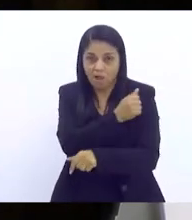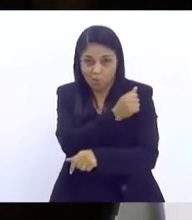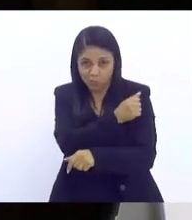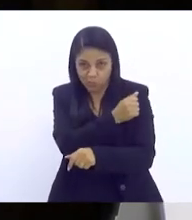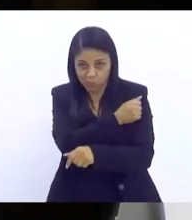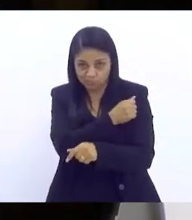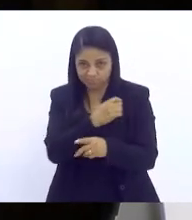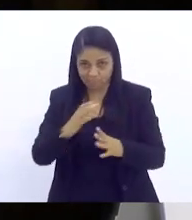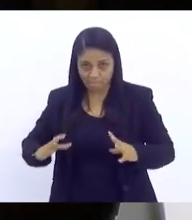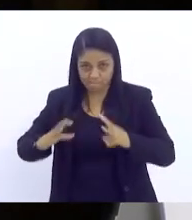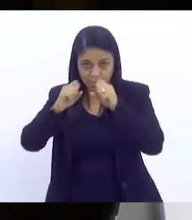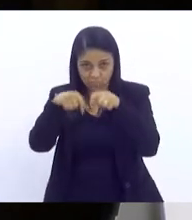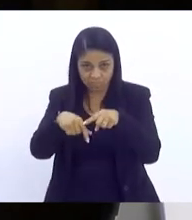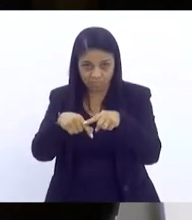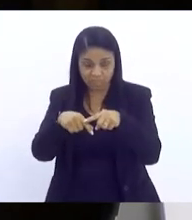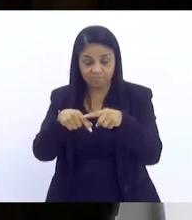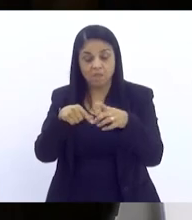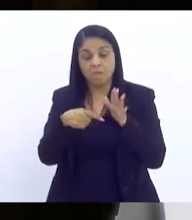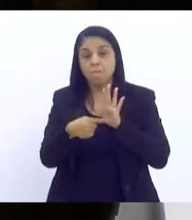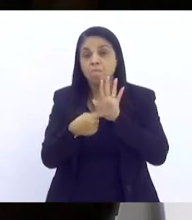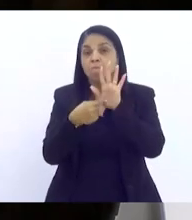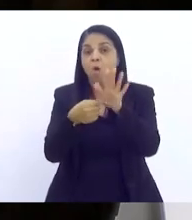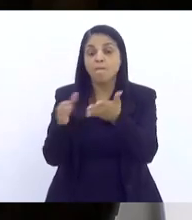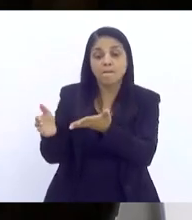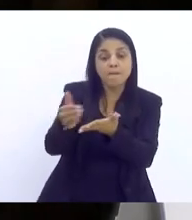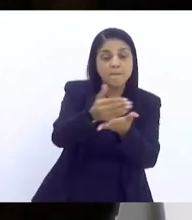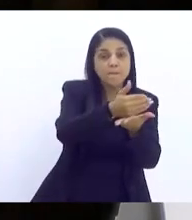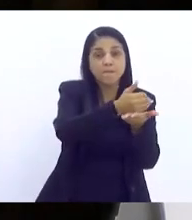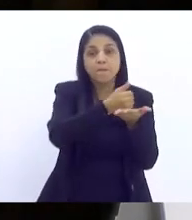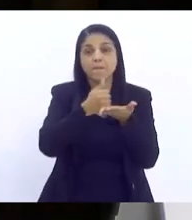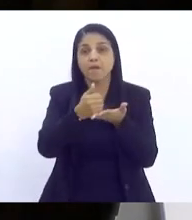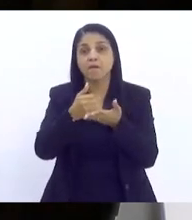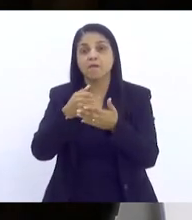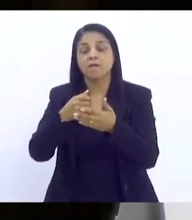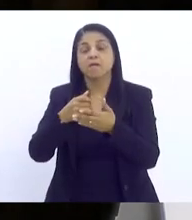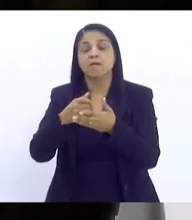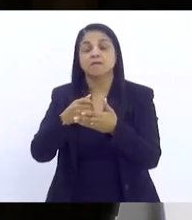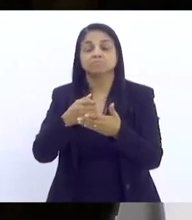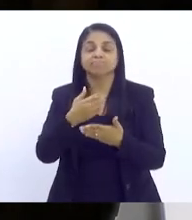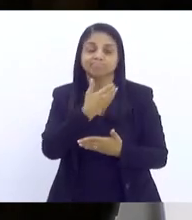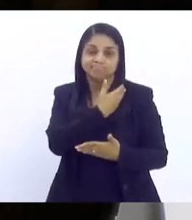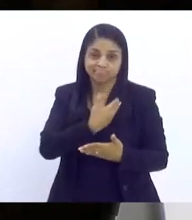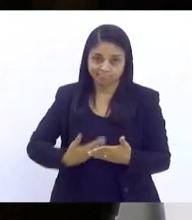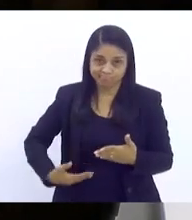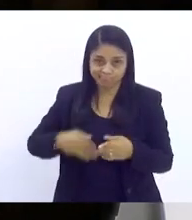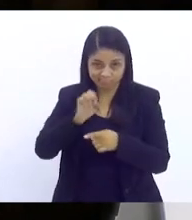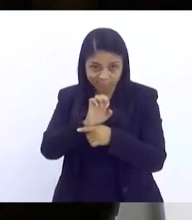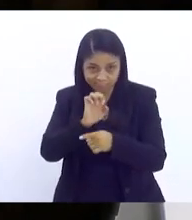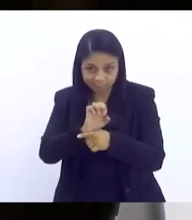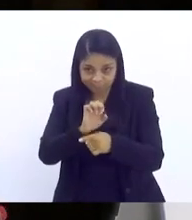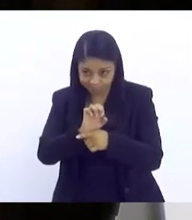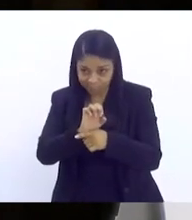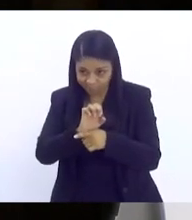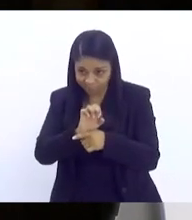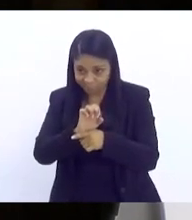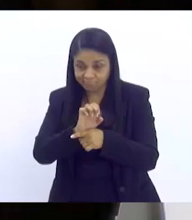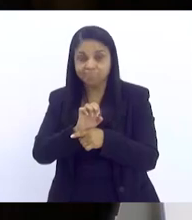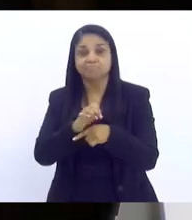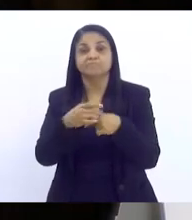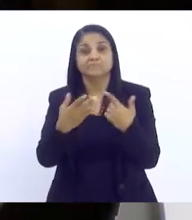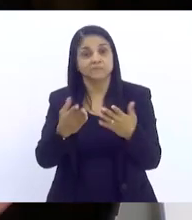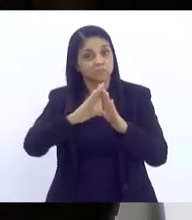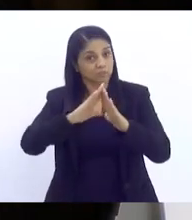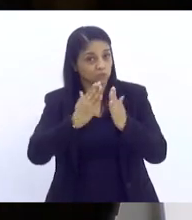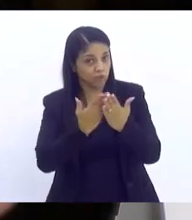da rede estadual de adolescentes que, muitas vezes, a escola,